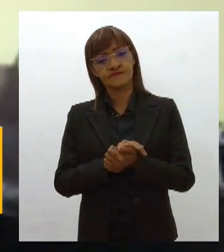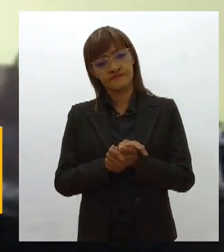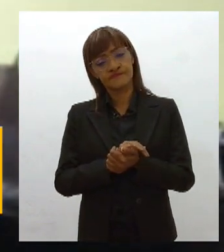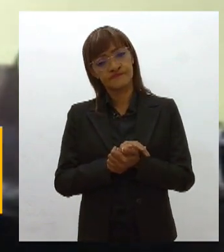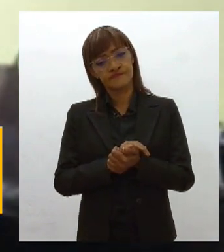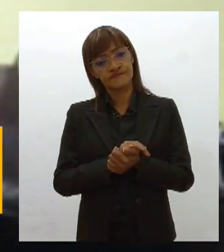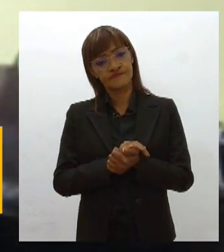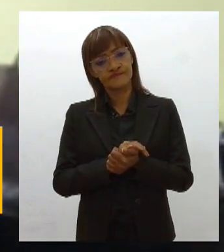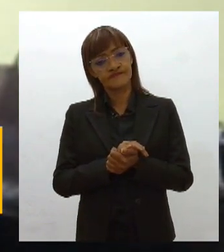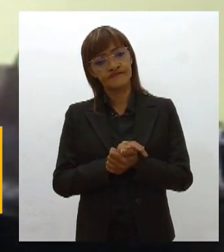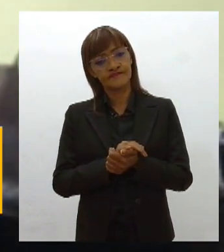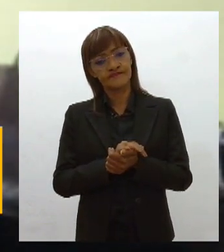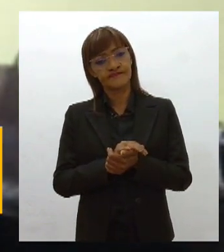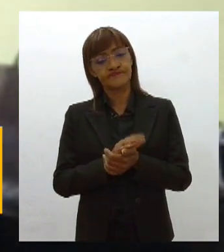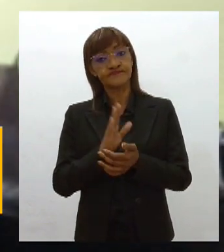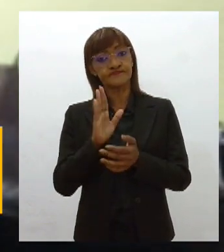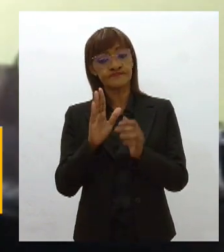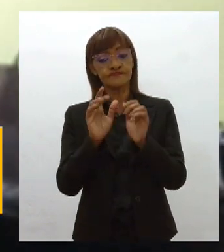a Assembleia,